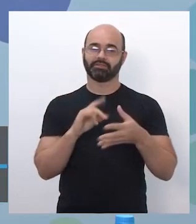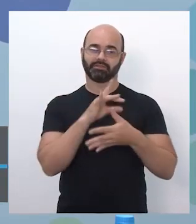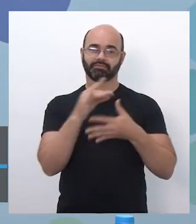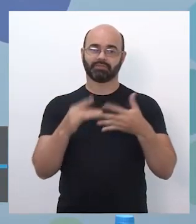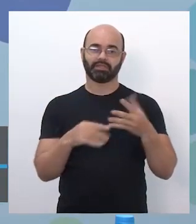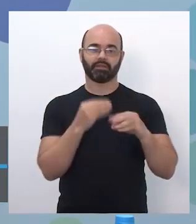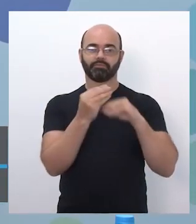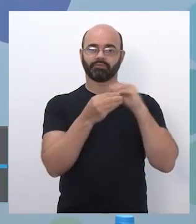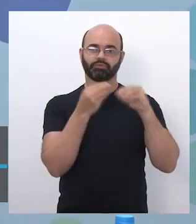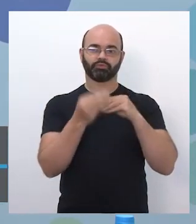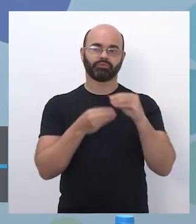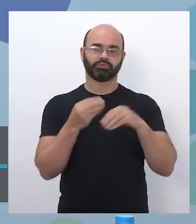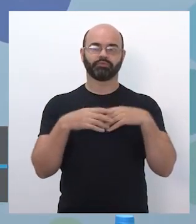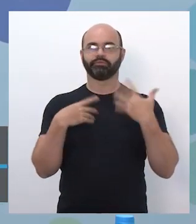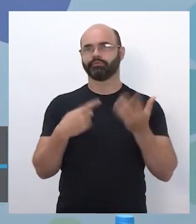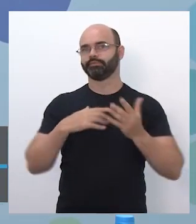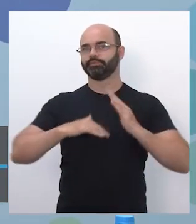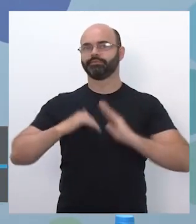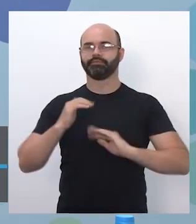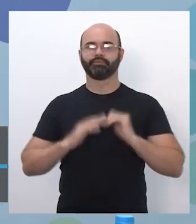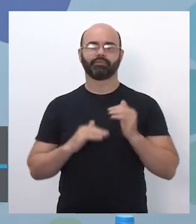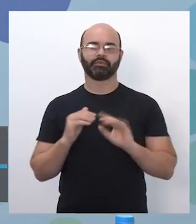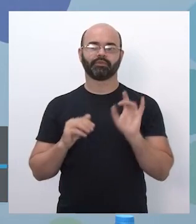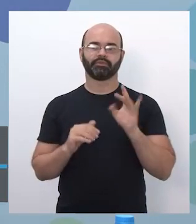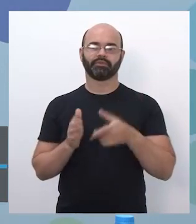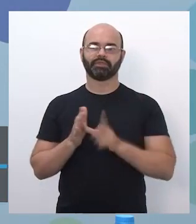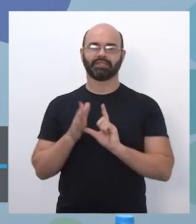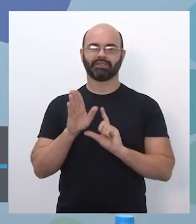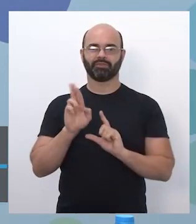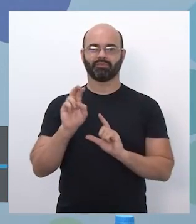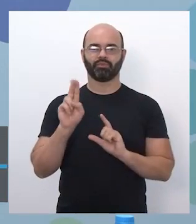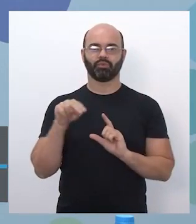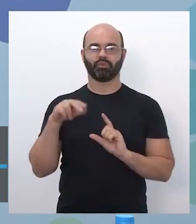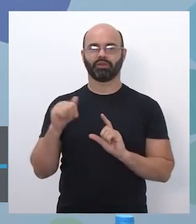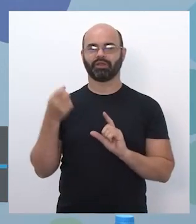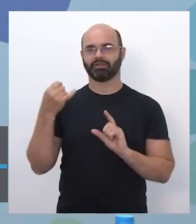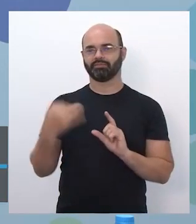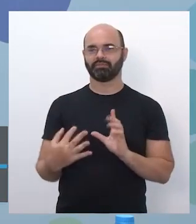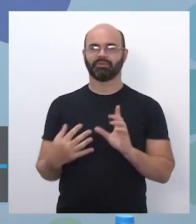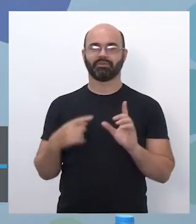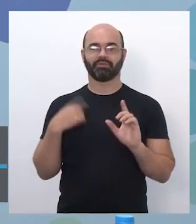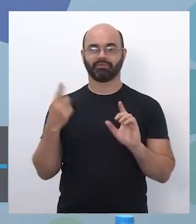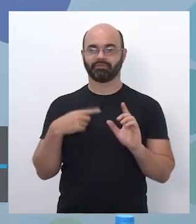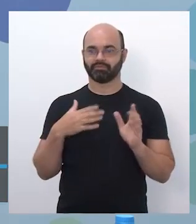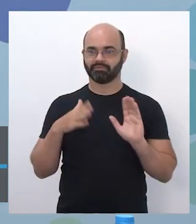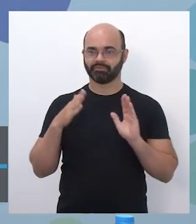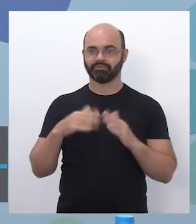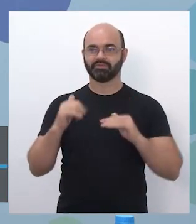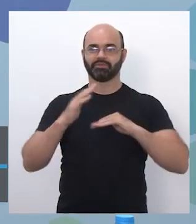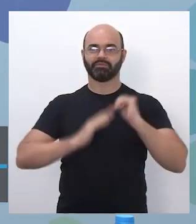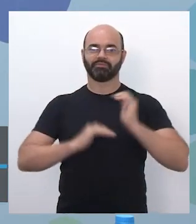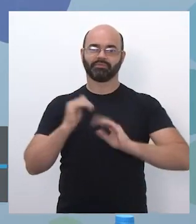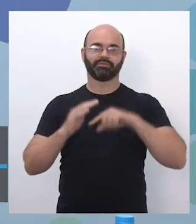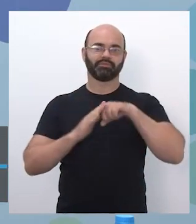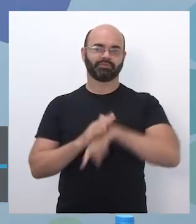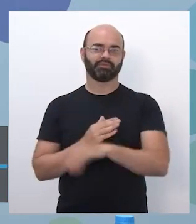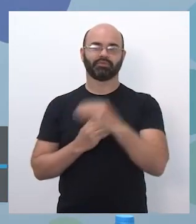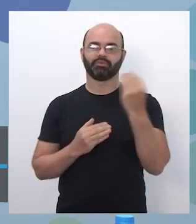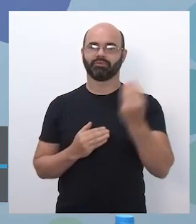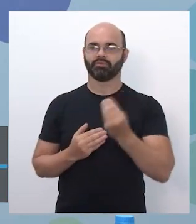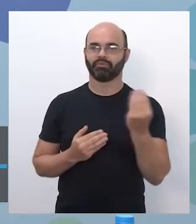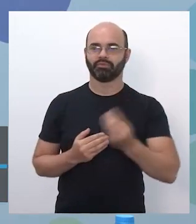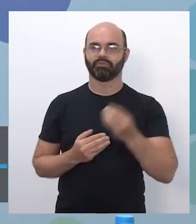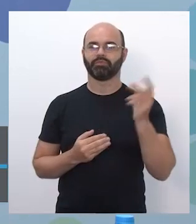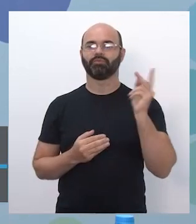Então, eu não vou ter só habilidades, como a Bruna disse, o foco aqui não vai ser mergulhar na habilidade e o